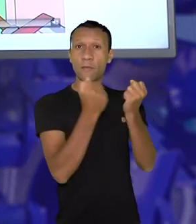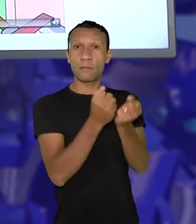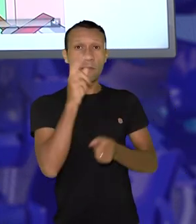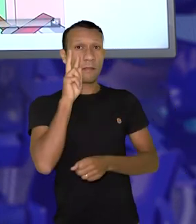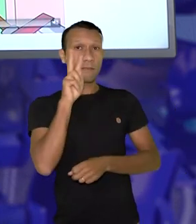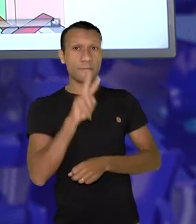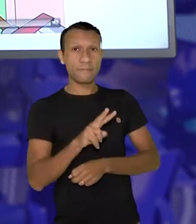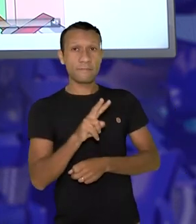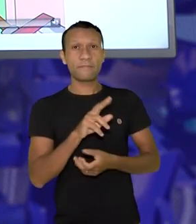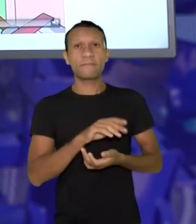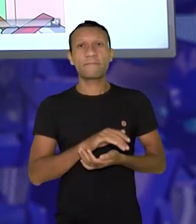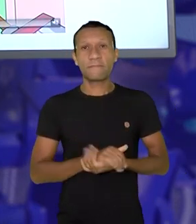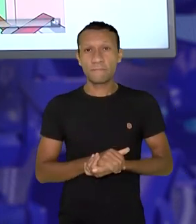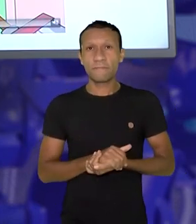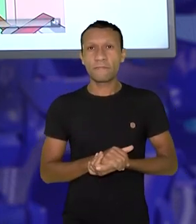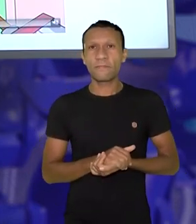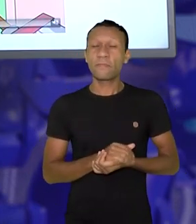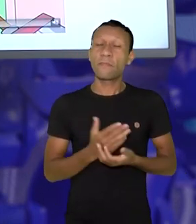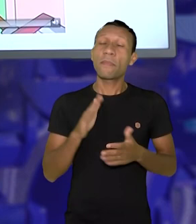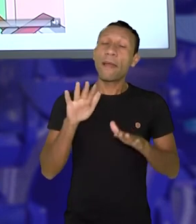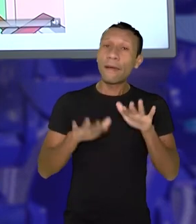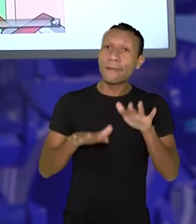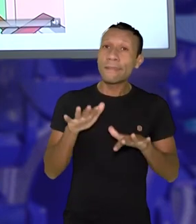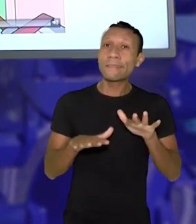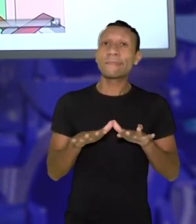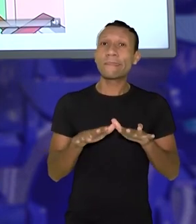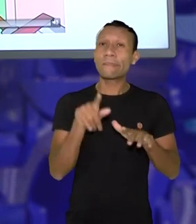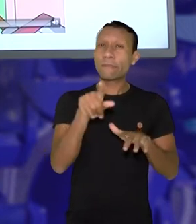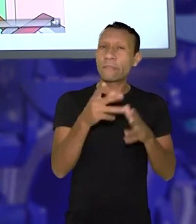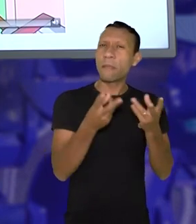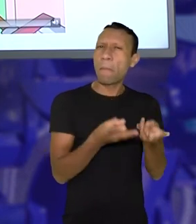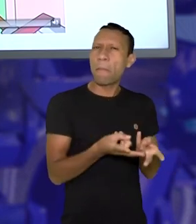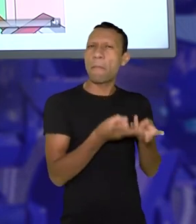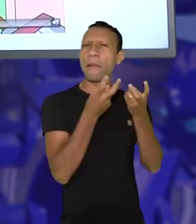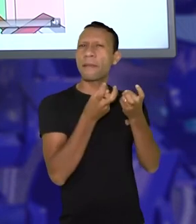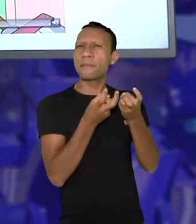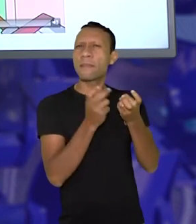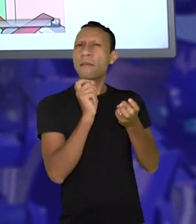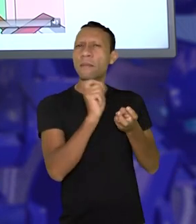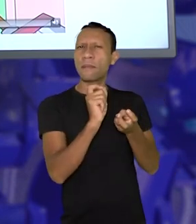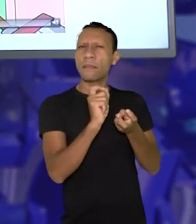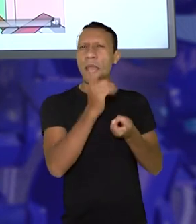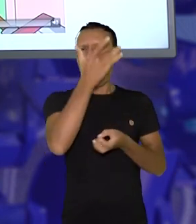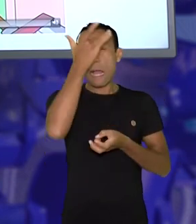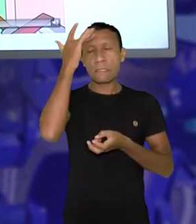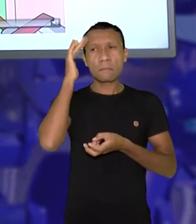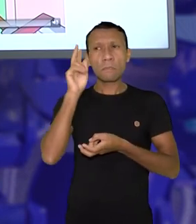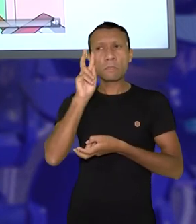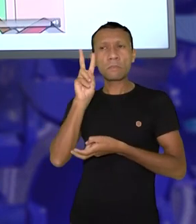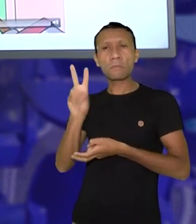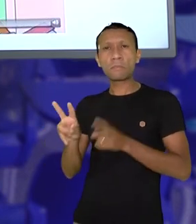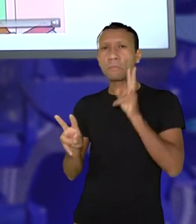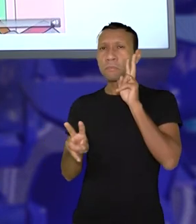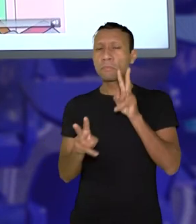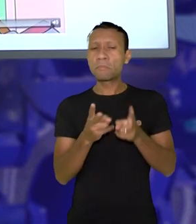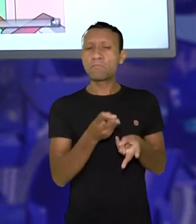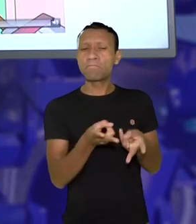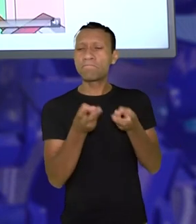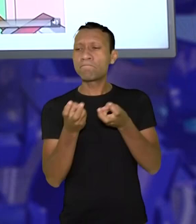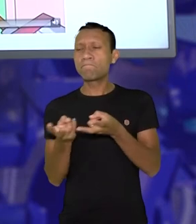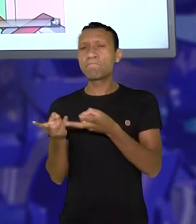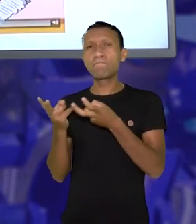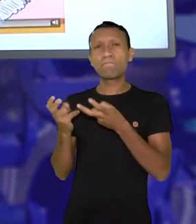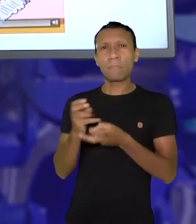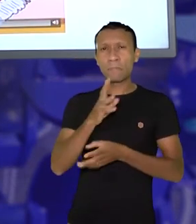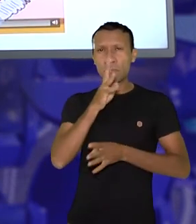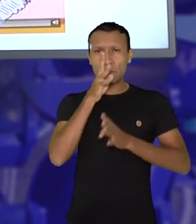sociedade, né? Então, é dessa forma, muitas vezes, que você percebe essa forma como as pessoas são julgadas,